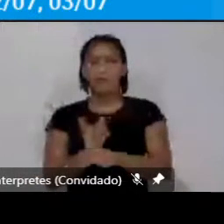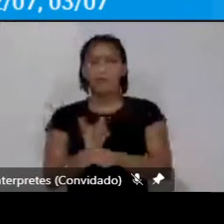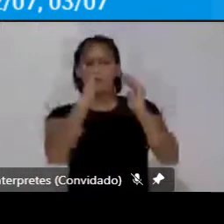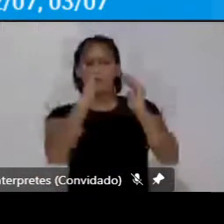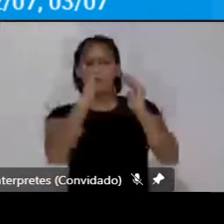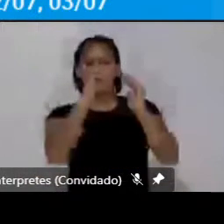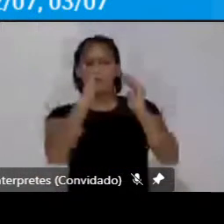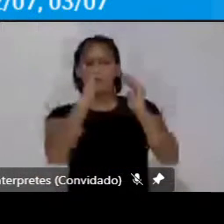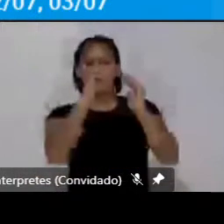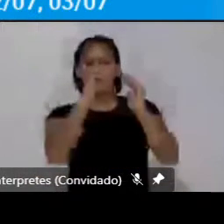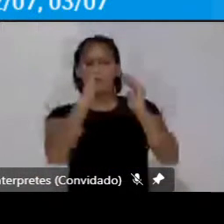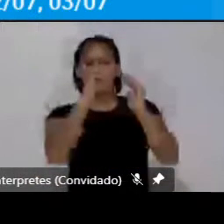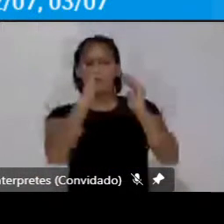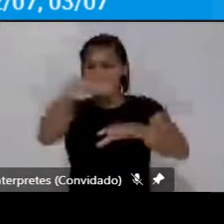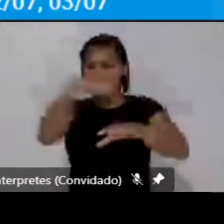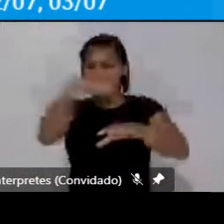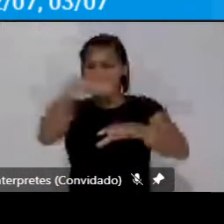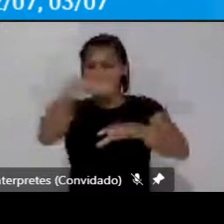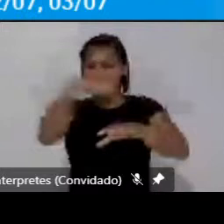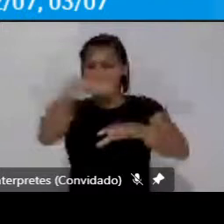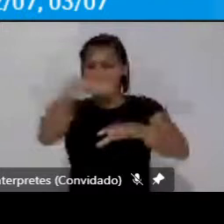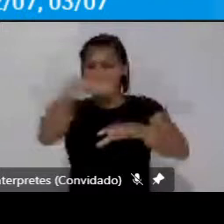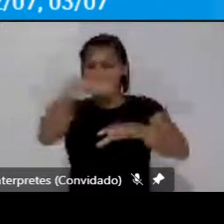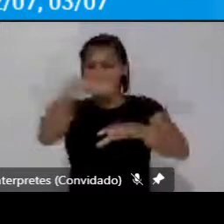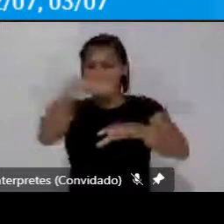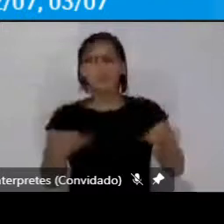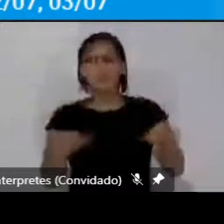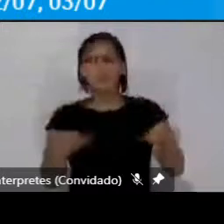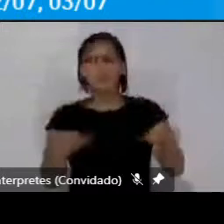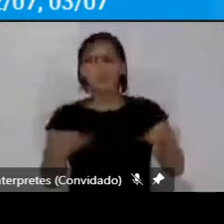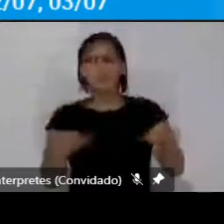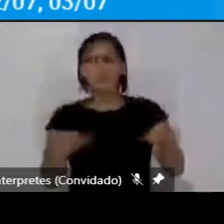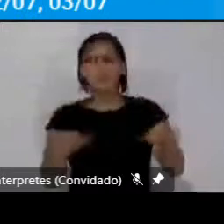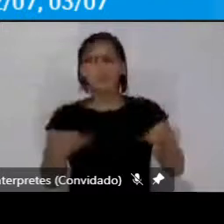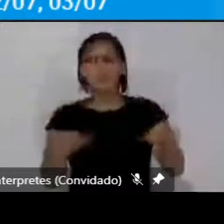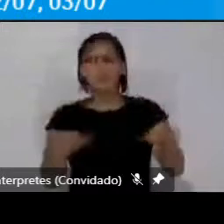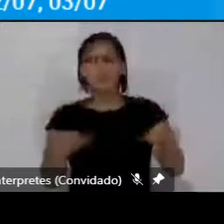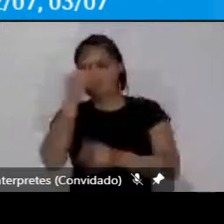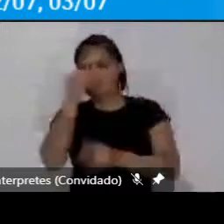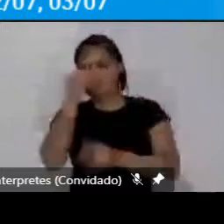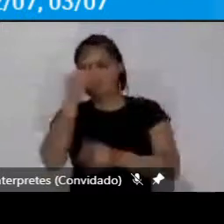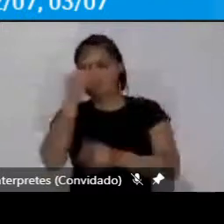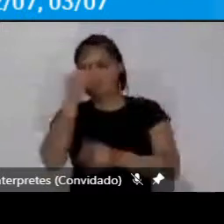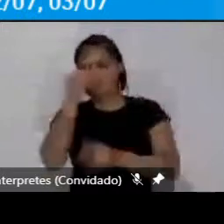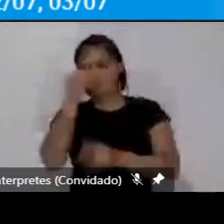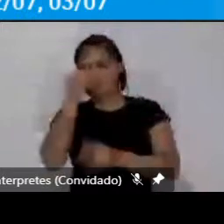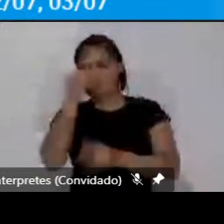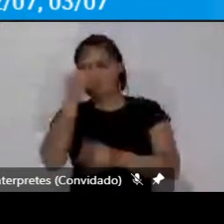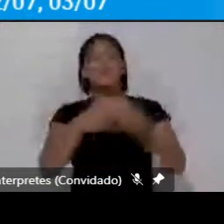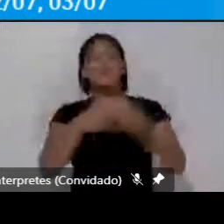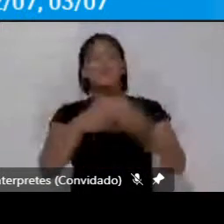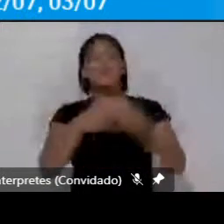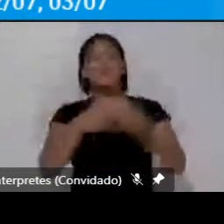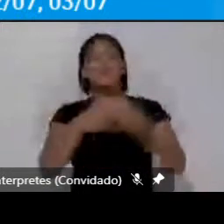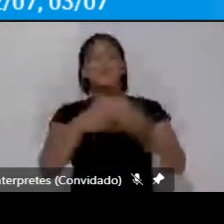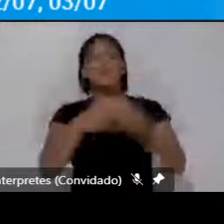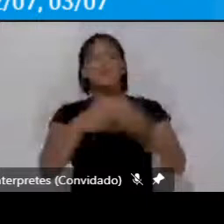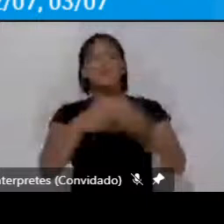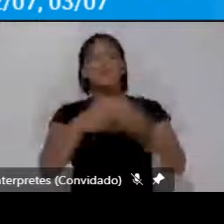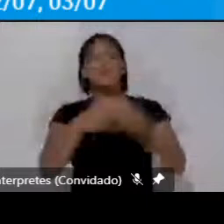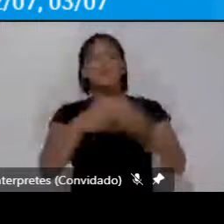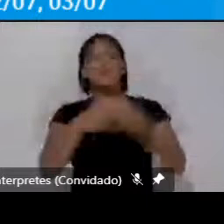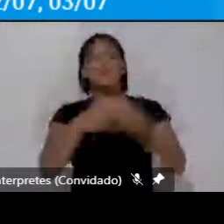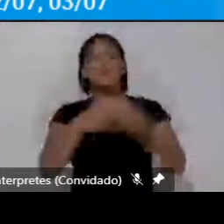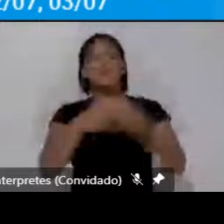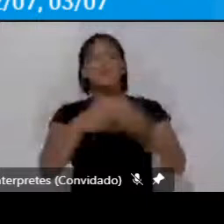diferenciação que a gente entende na sociedade e no nosso espaço social quase que como um fator